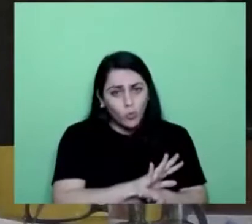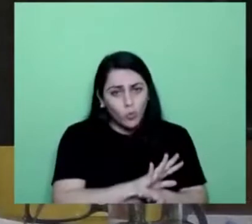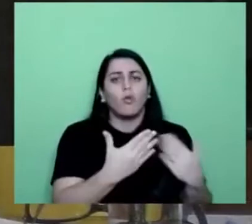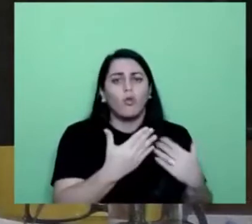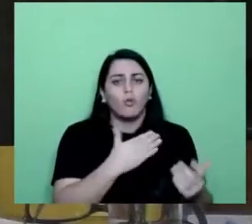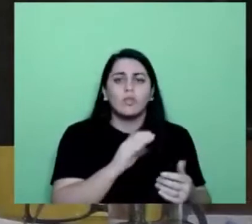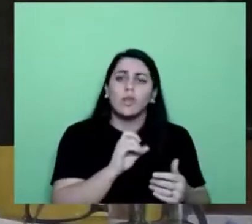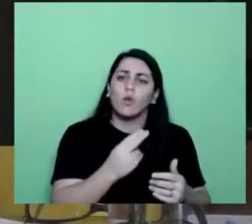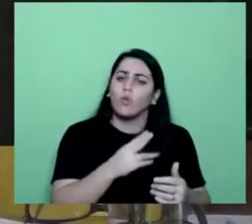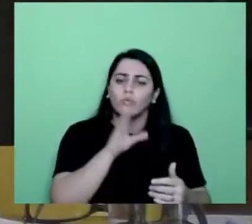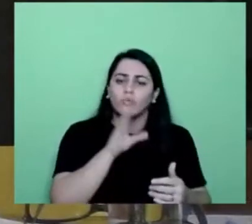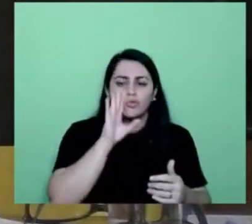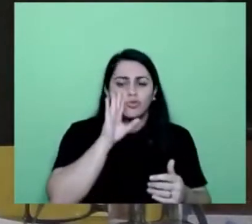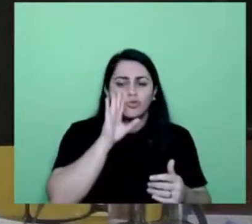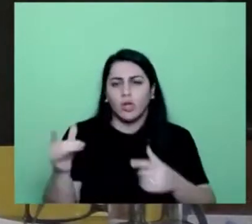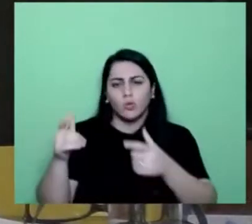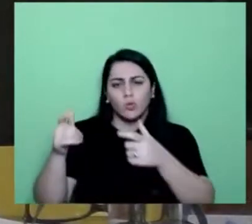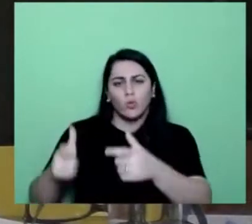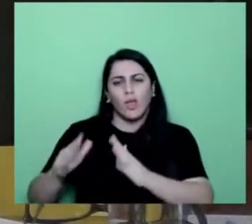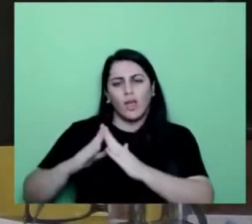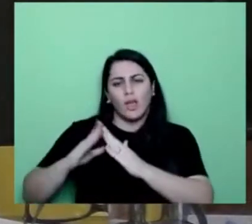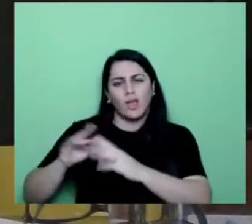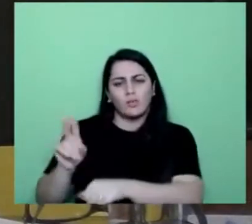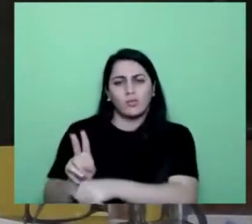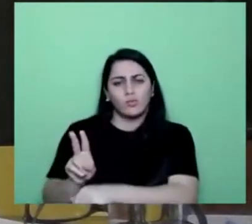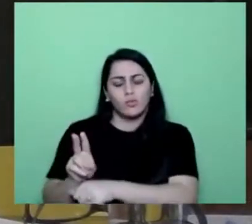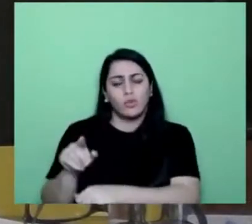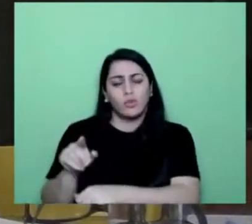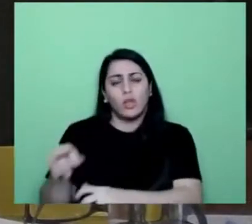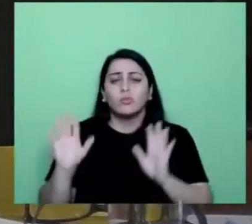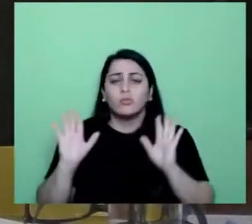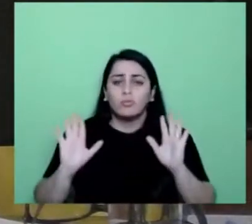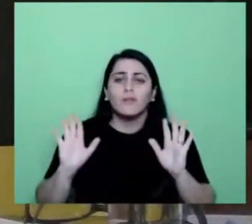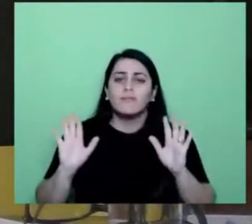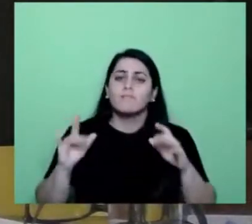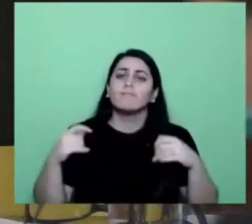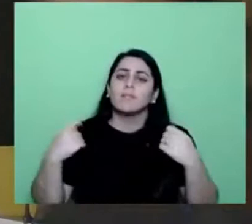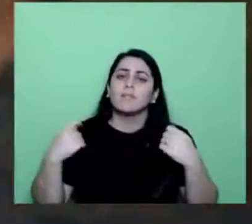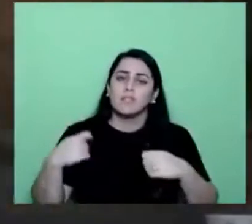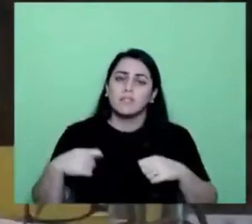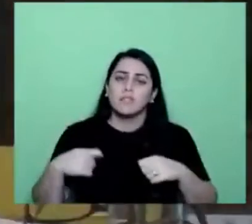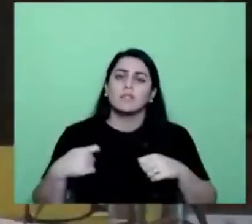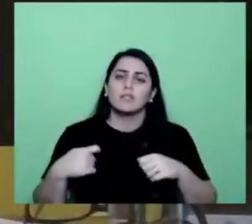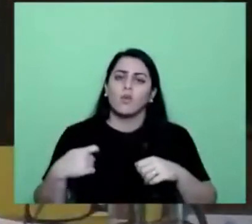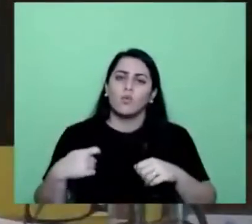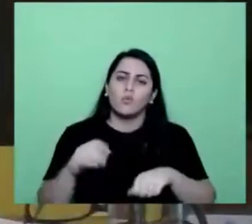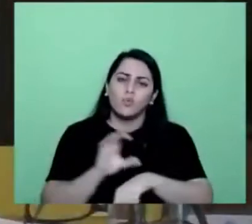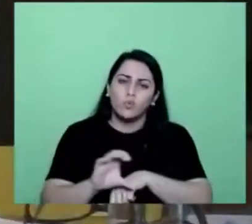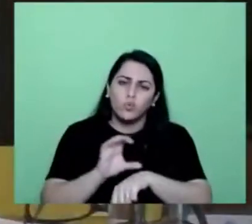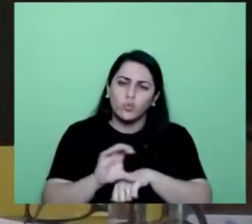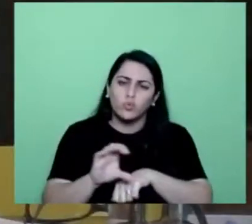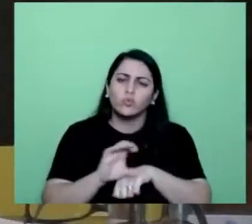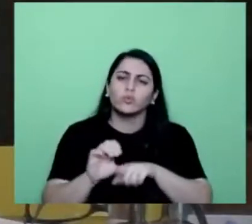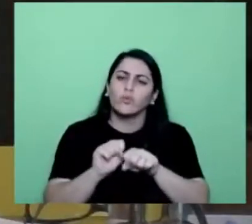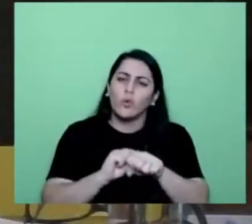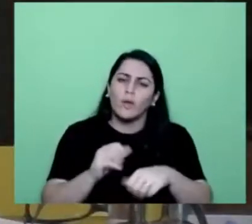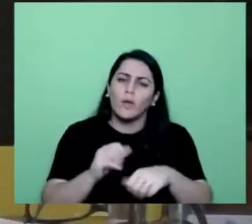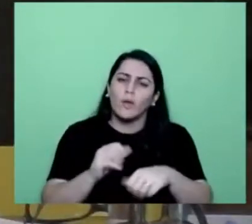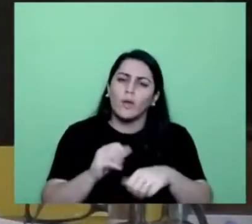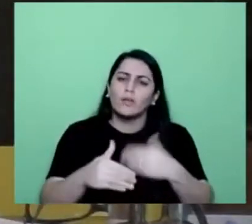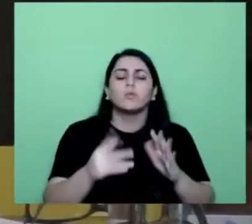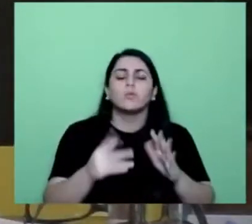direto para o abrigo. Mas esse técnico é muito importante. Essa formação continuada que é prevista também nesse PL.